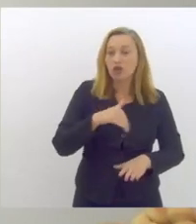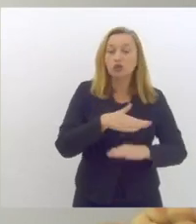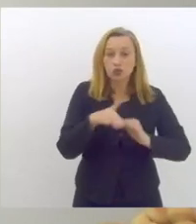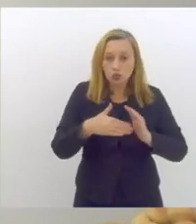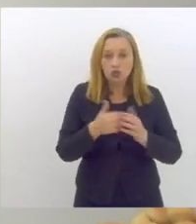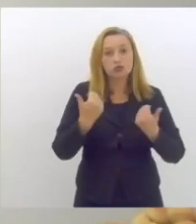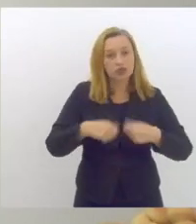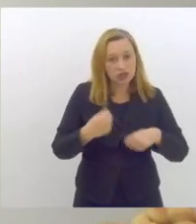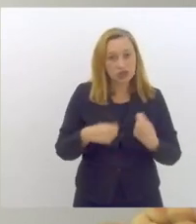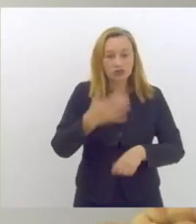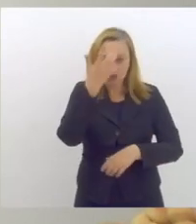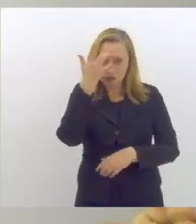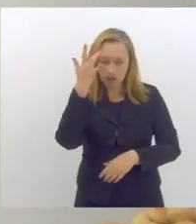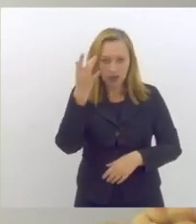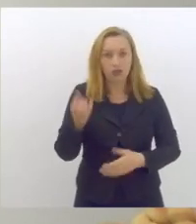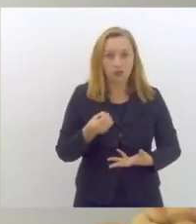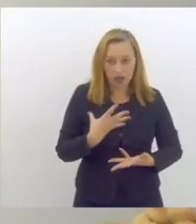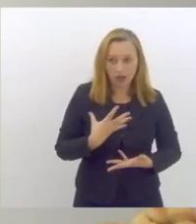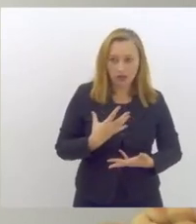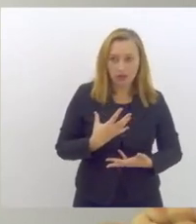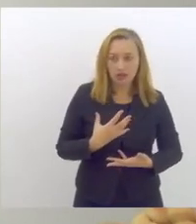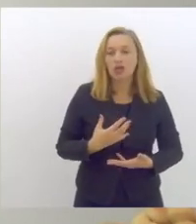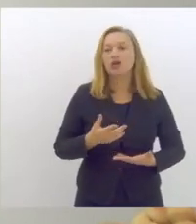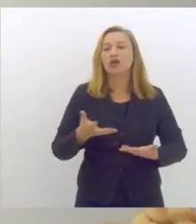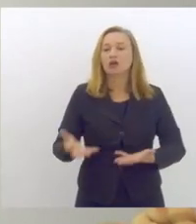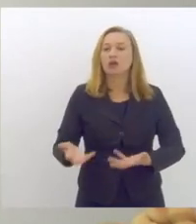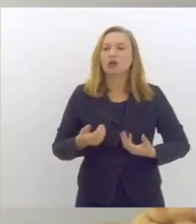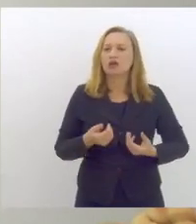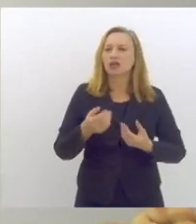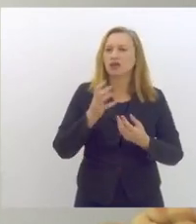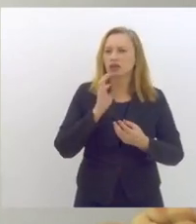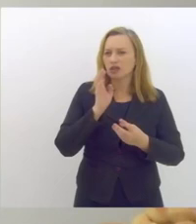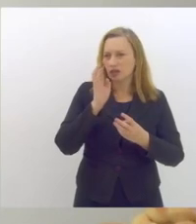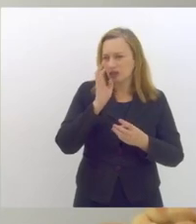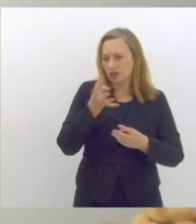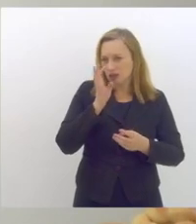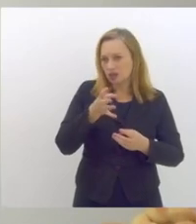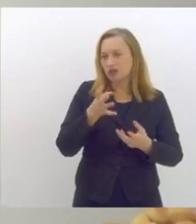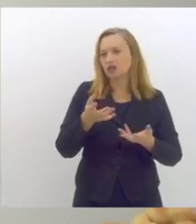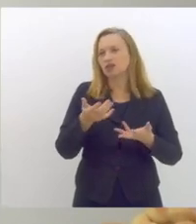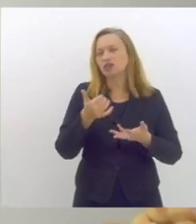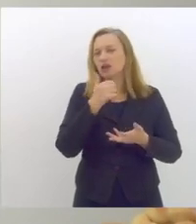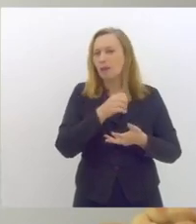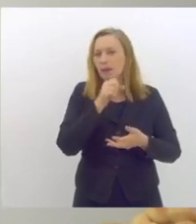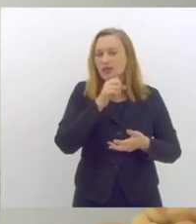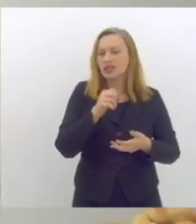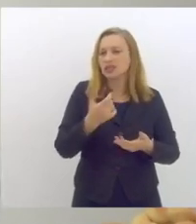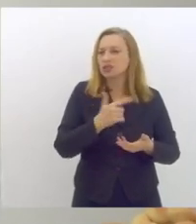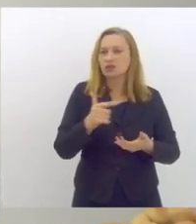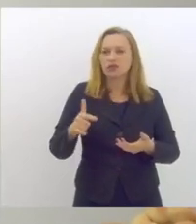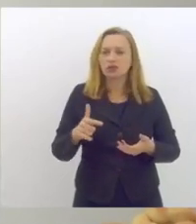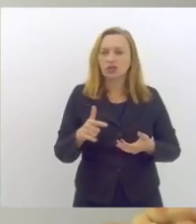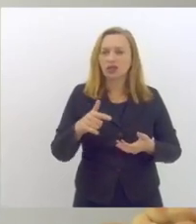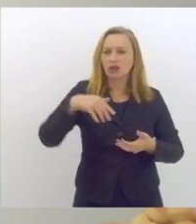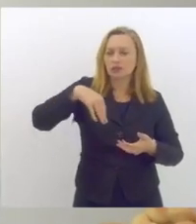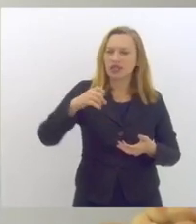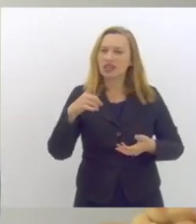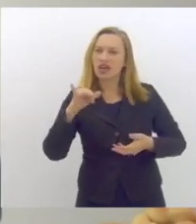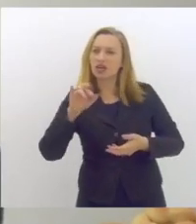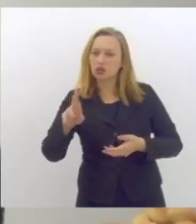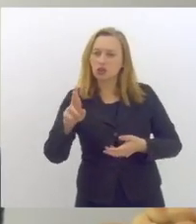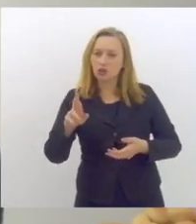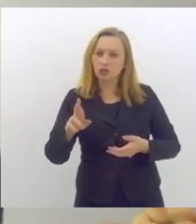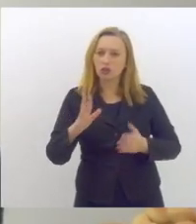atendimento eu recebo muitas reclamações de mães que não tem um mediador na sala de aula